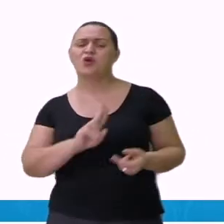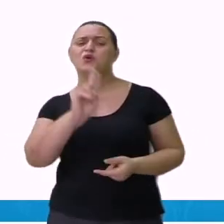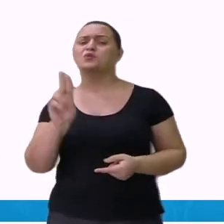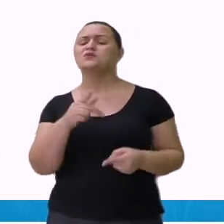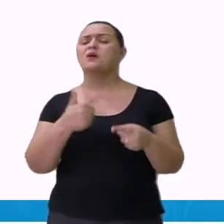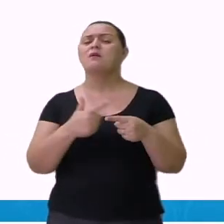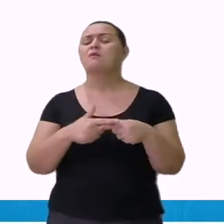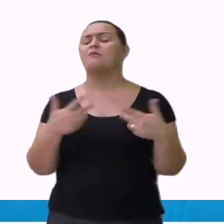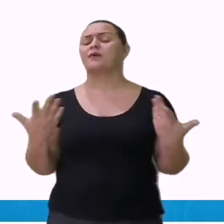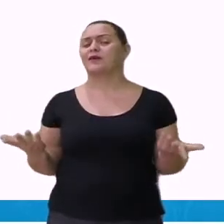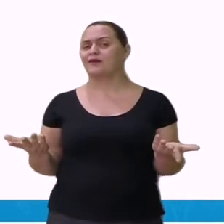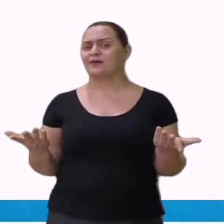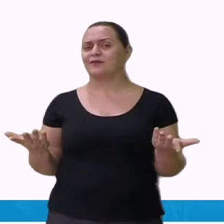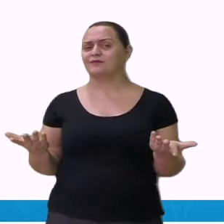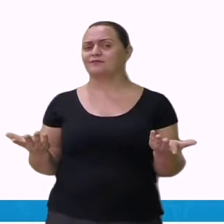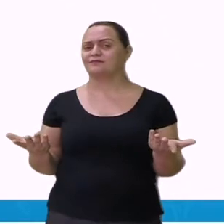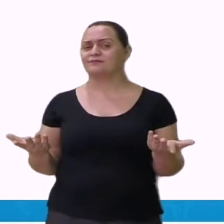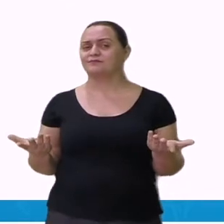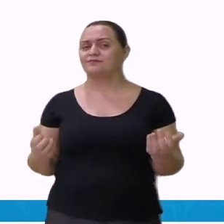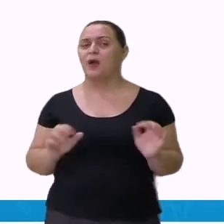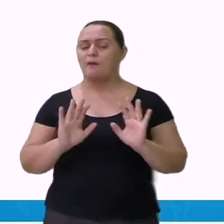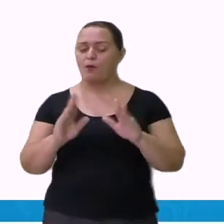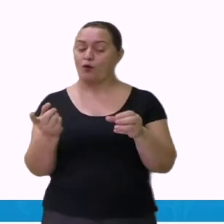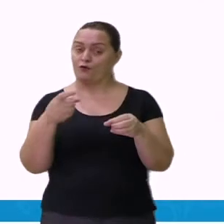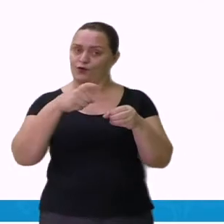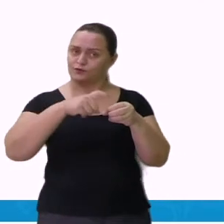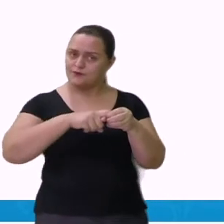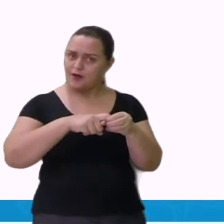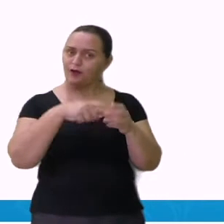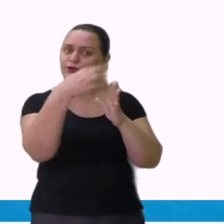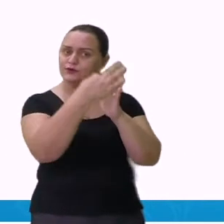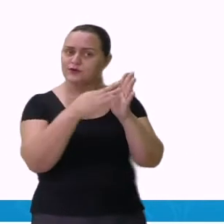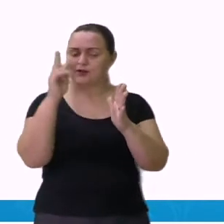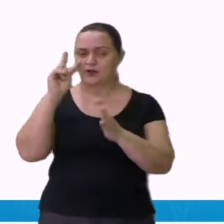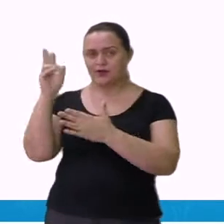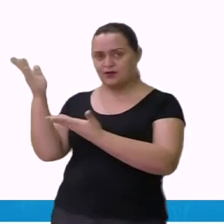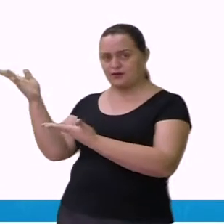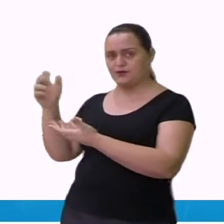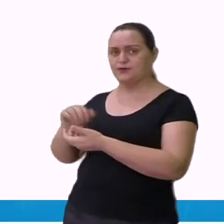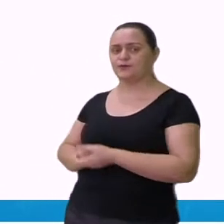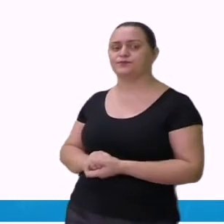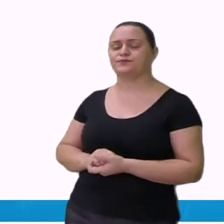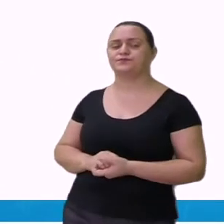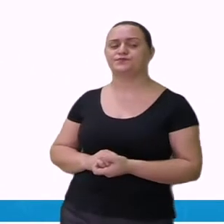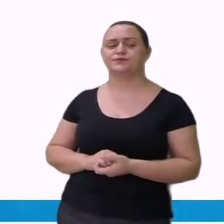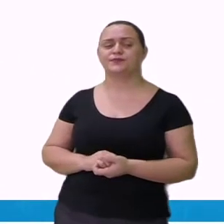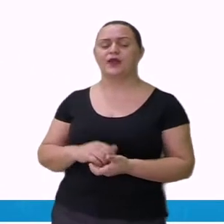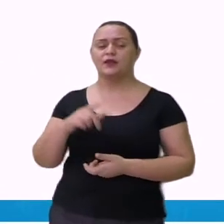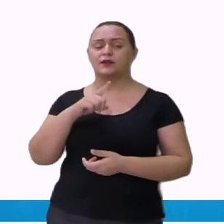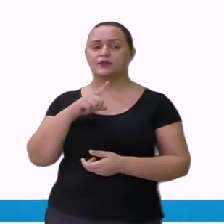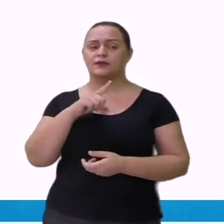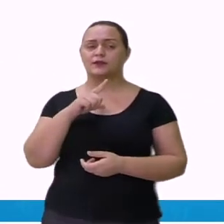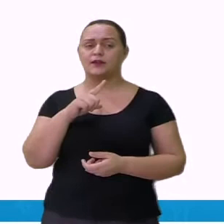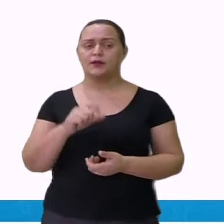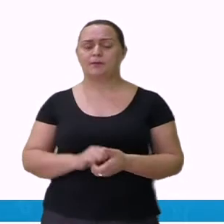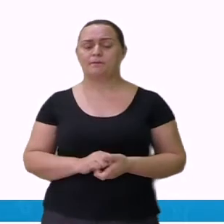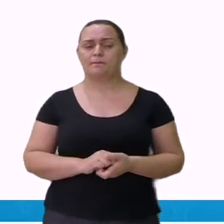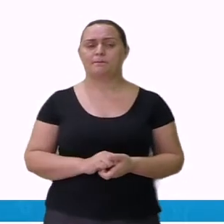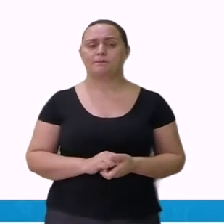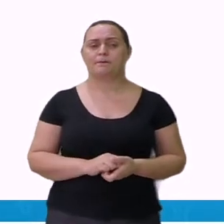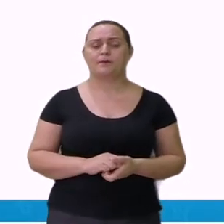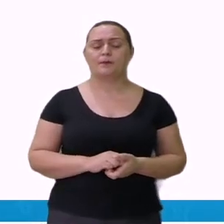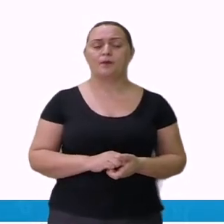serve? Eu vou voltar rapidamente lá no início. Então, temos aqui a primeira parte aí.